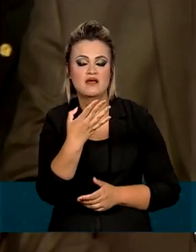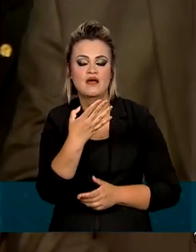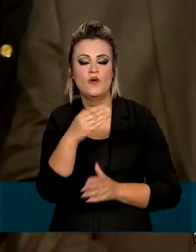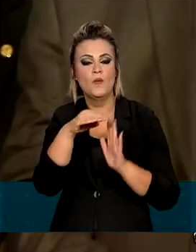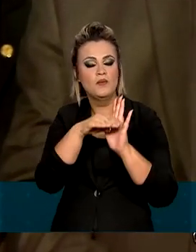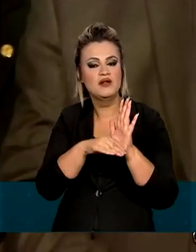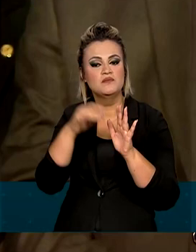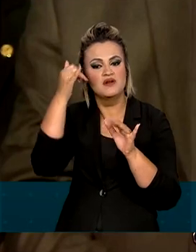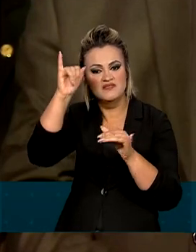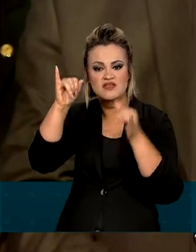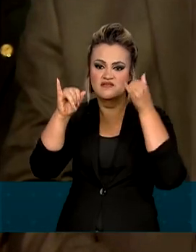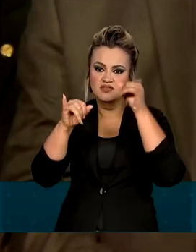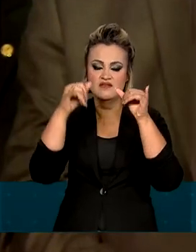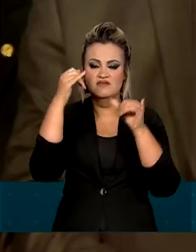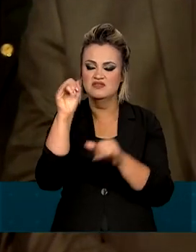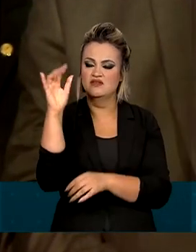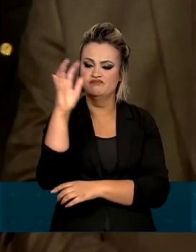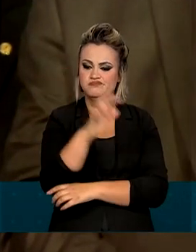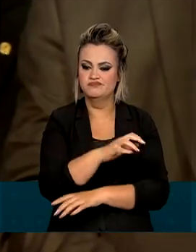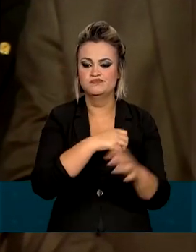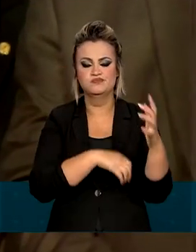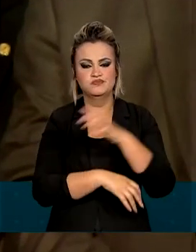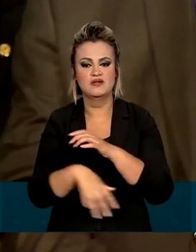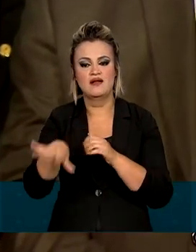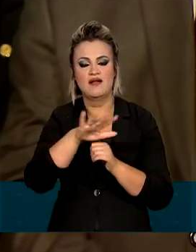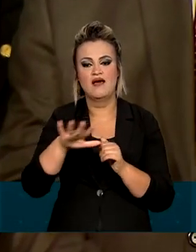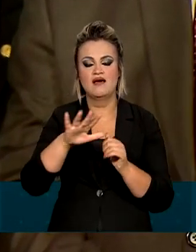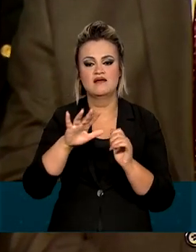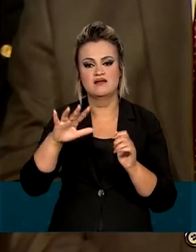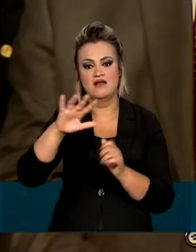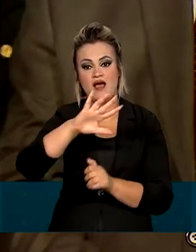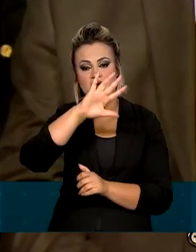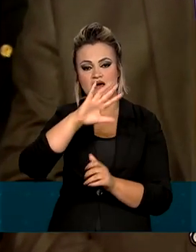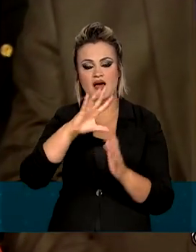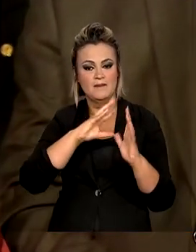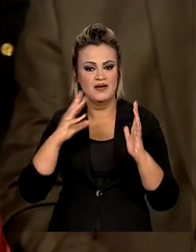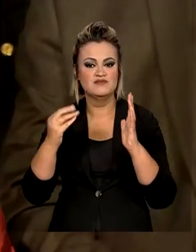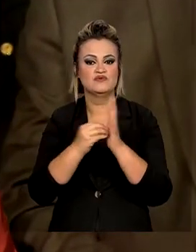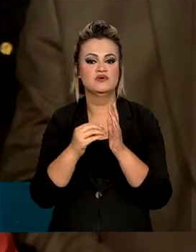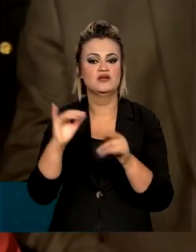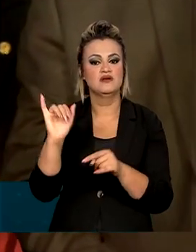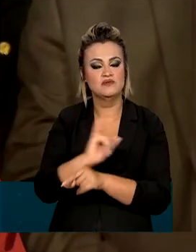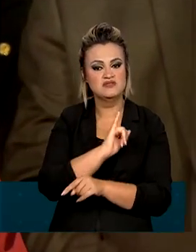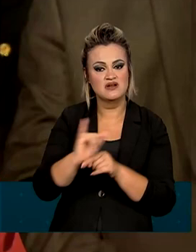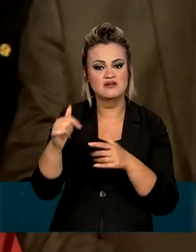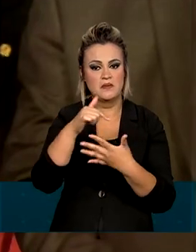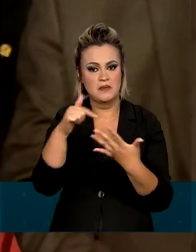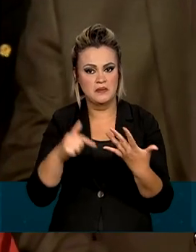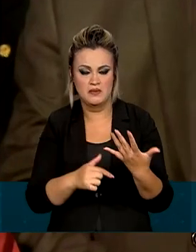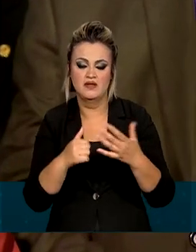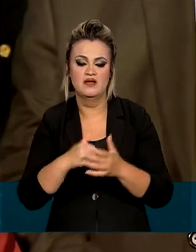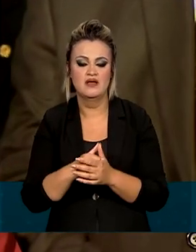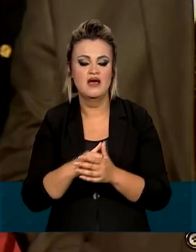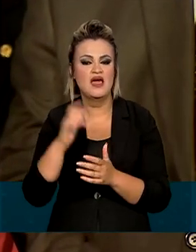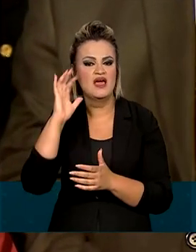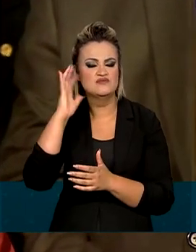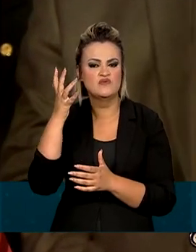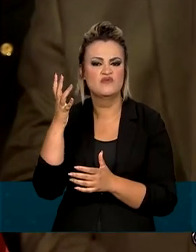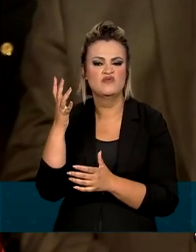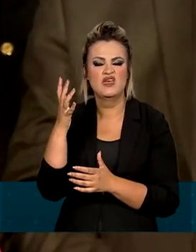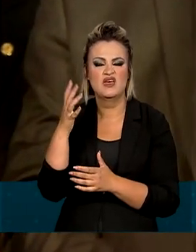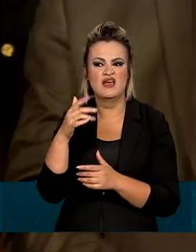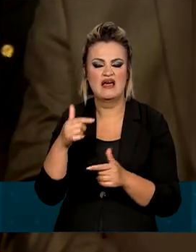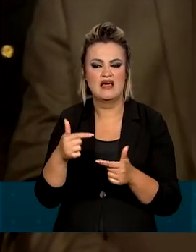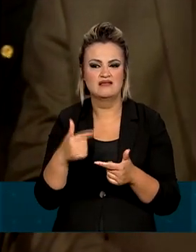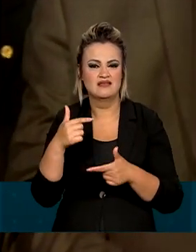plano de prevenção e controle do desmatamento da Amazônia com seus eixos estratégicos. Combate às atividades